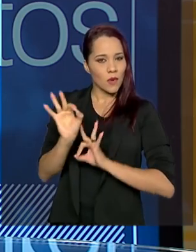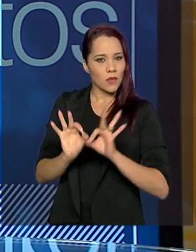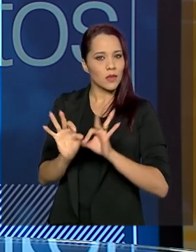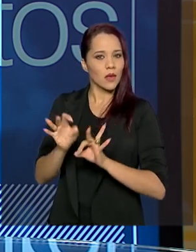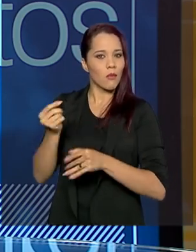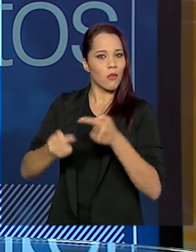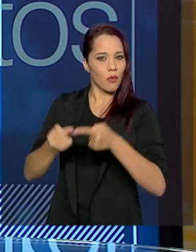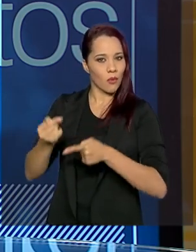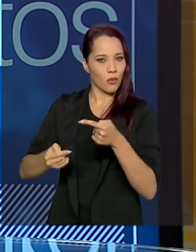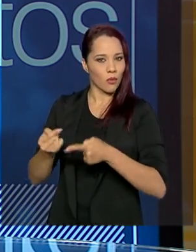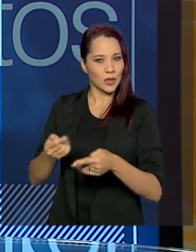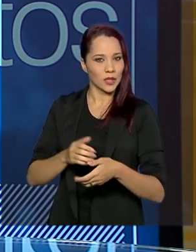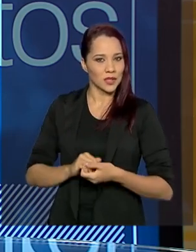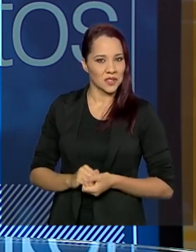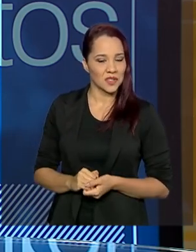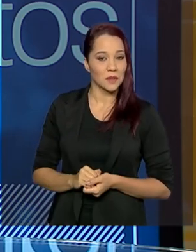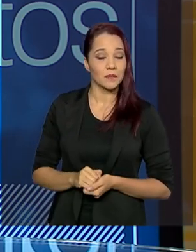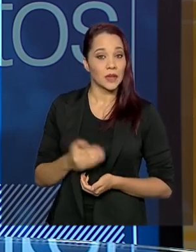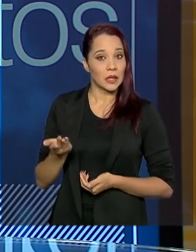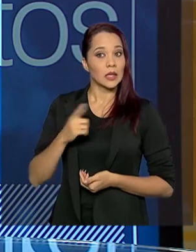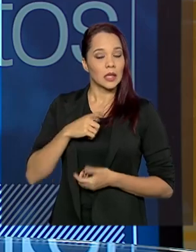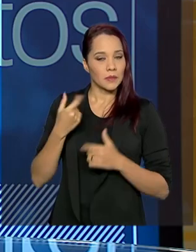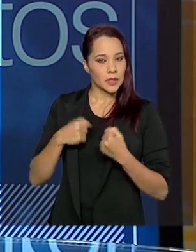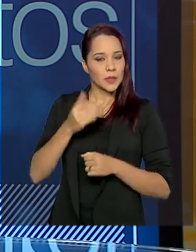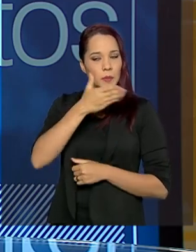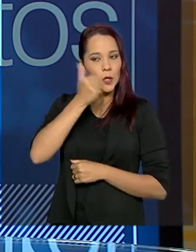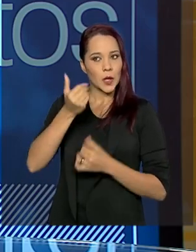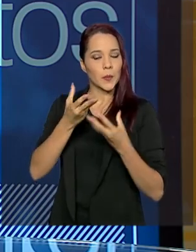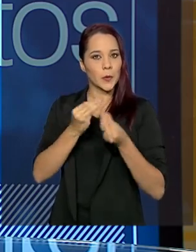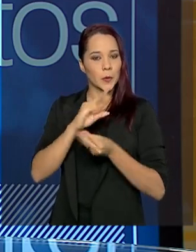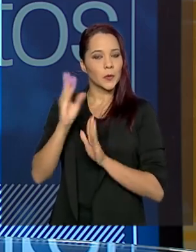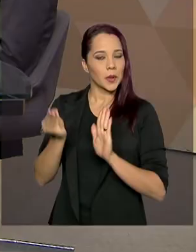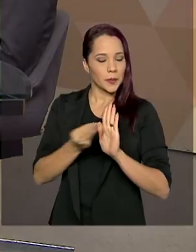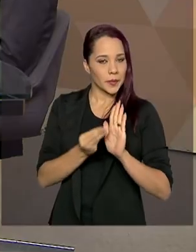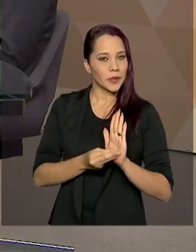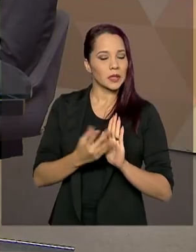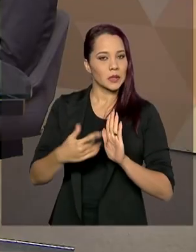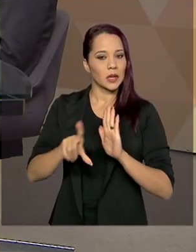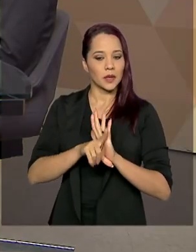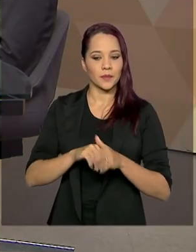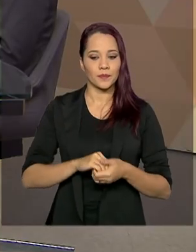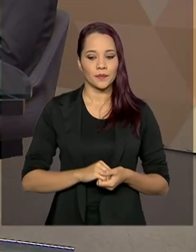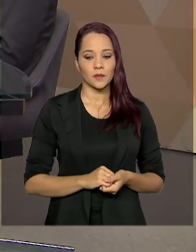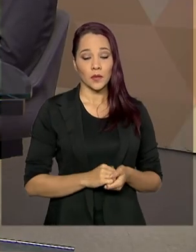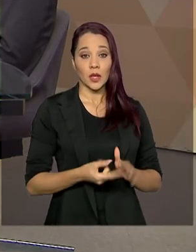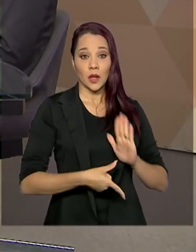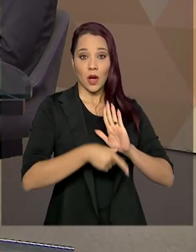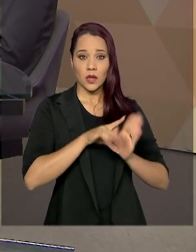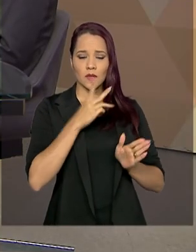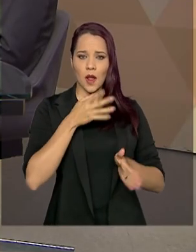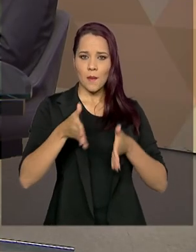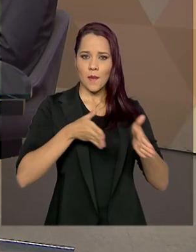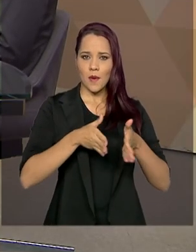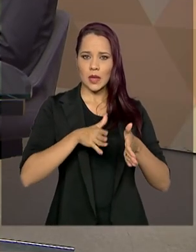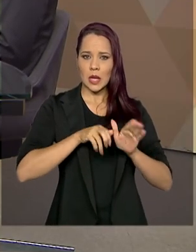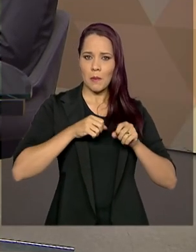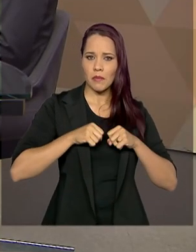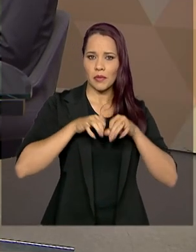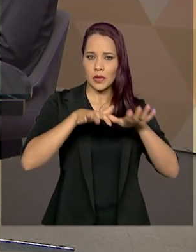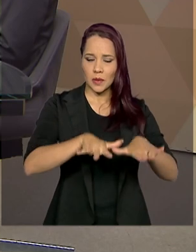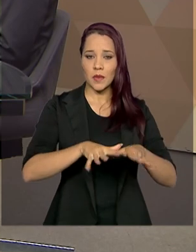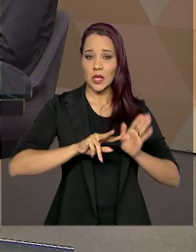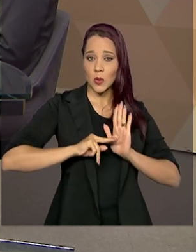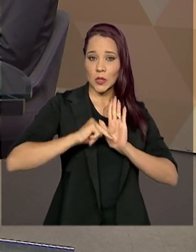política, embora ainda tenhamos que avançar muito na implementação dela. Antes de entrar na questão da pandemia e seus reflexos